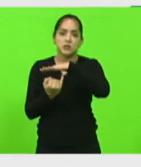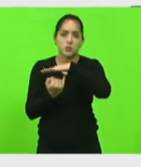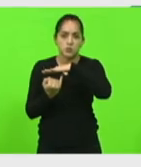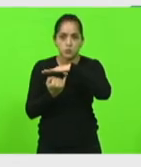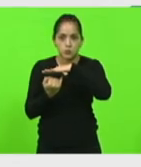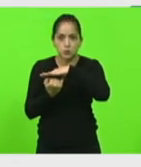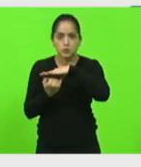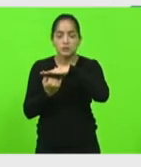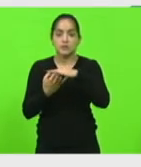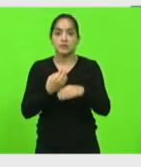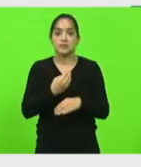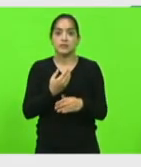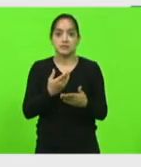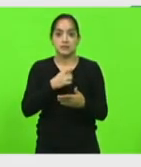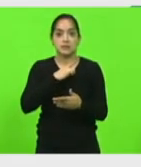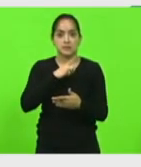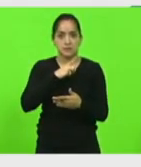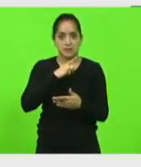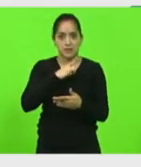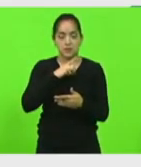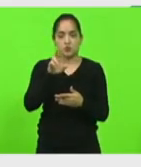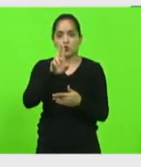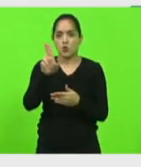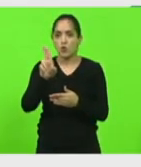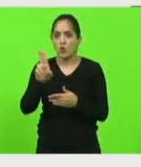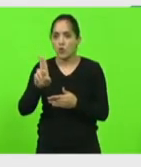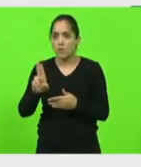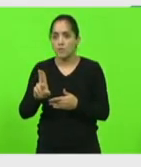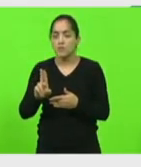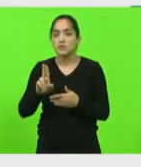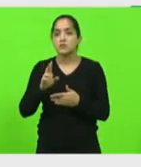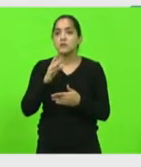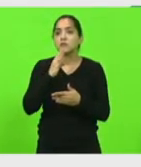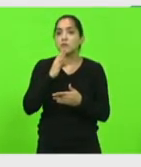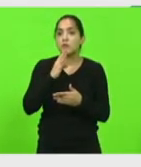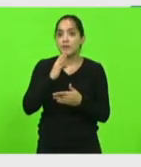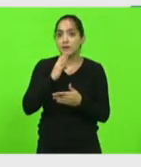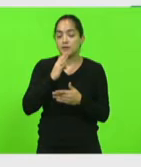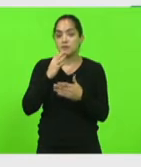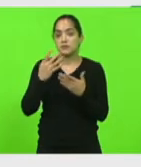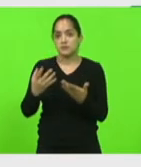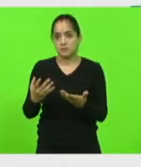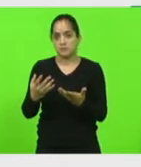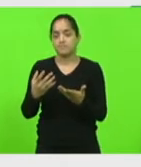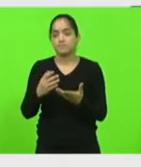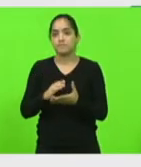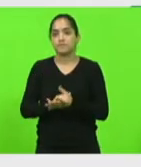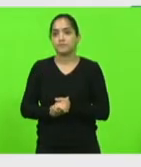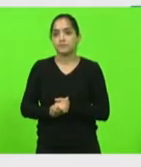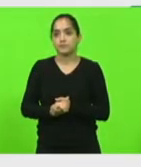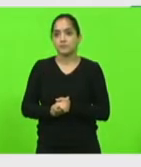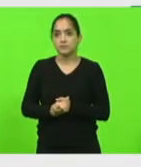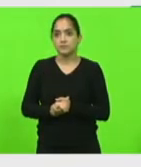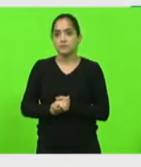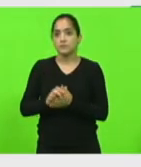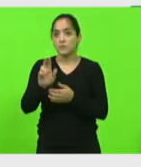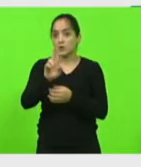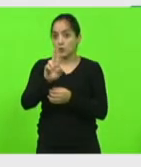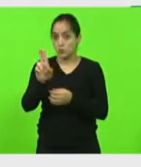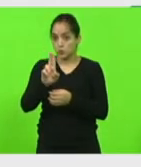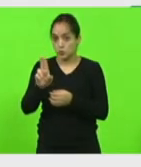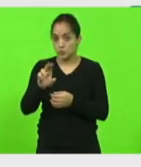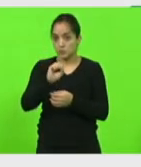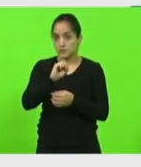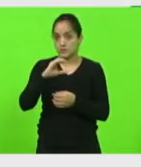presentes diversos os nomes mais conhecidos e que levam Santa Catarina o nome de Santa